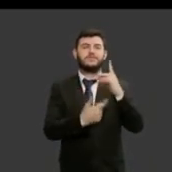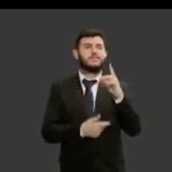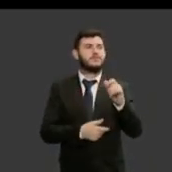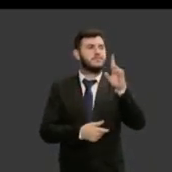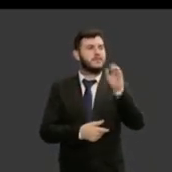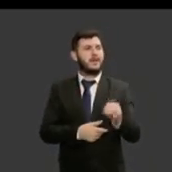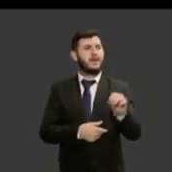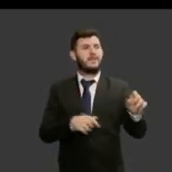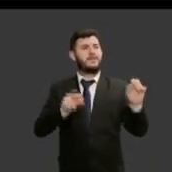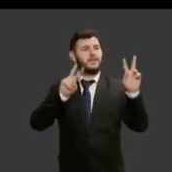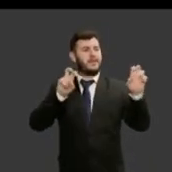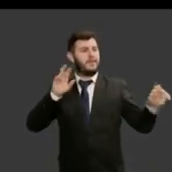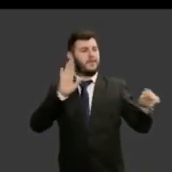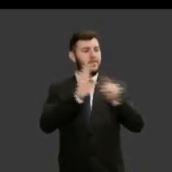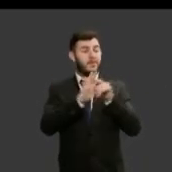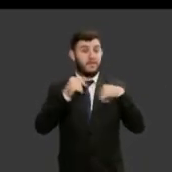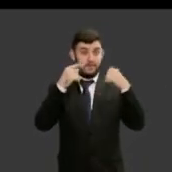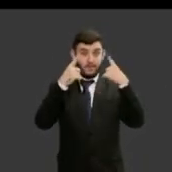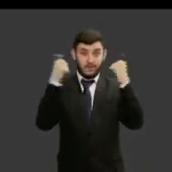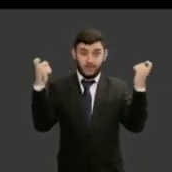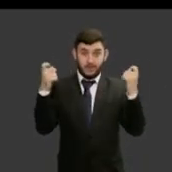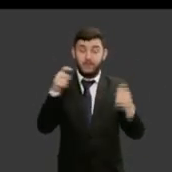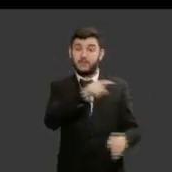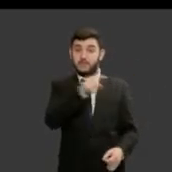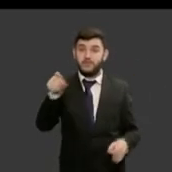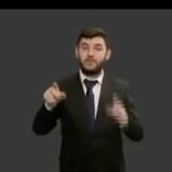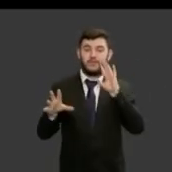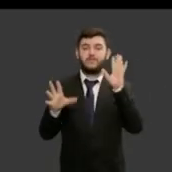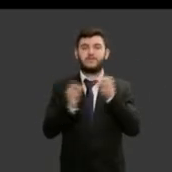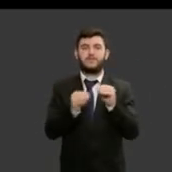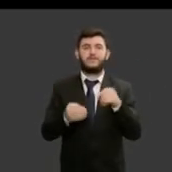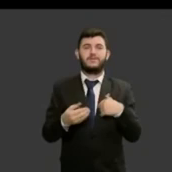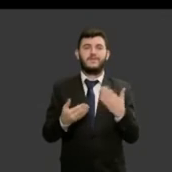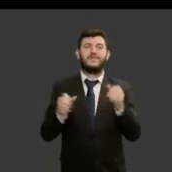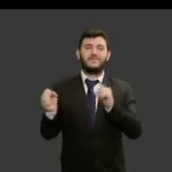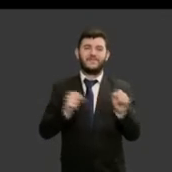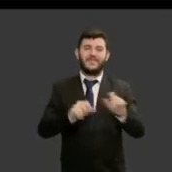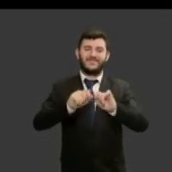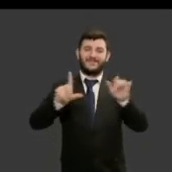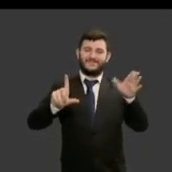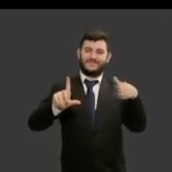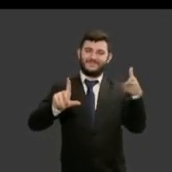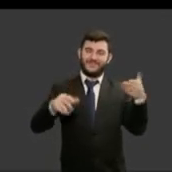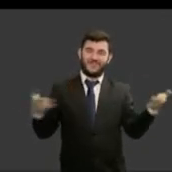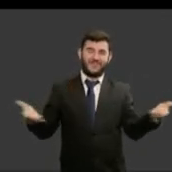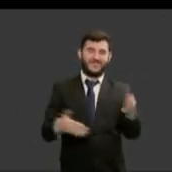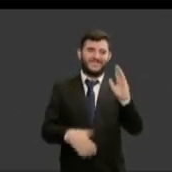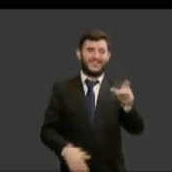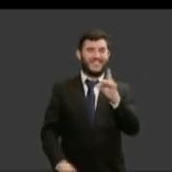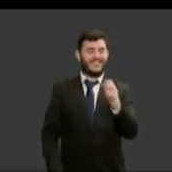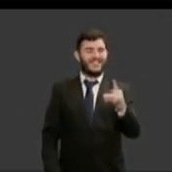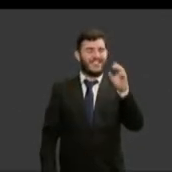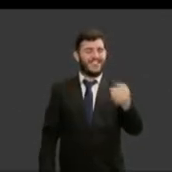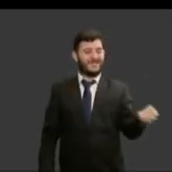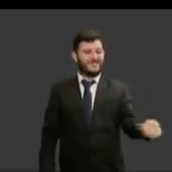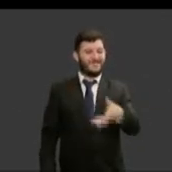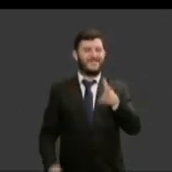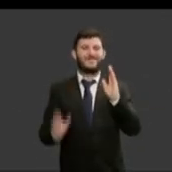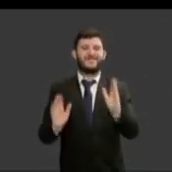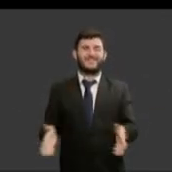são só dados mesmo pode passar por favor hoje já foram fornecidos dados inclusive mais atualizados